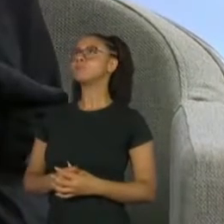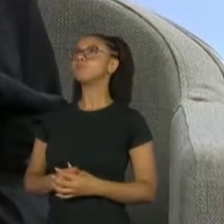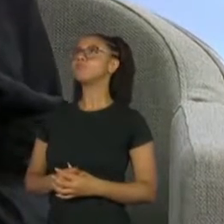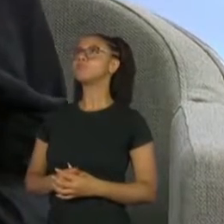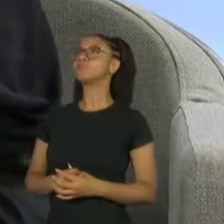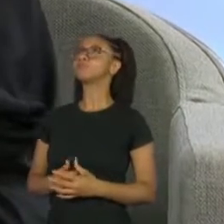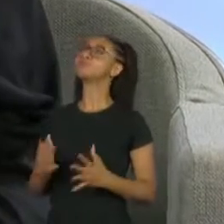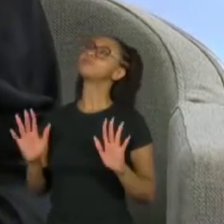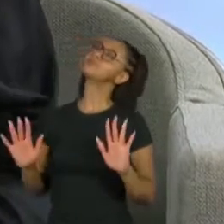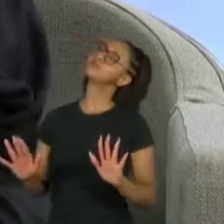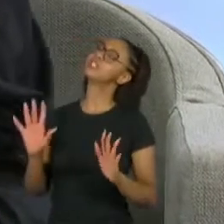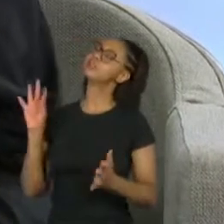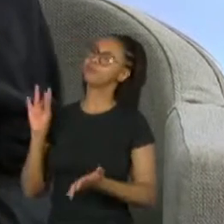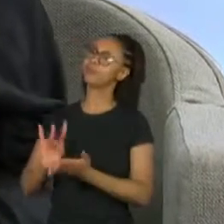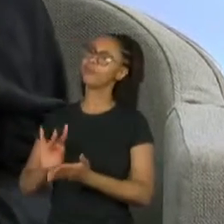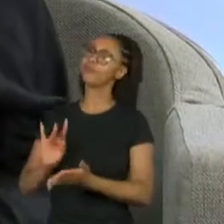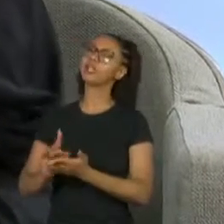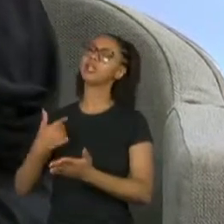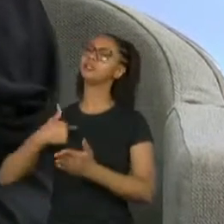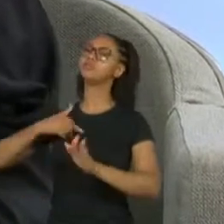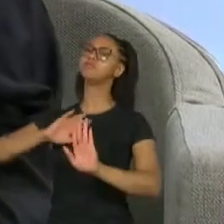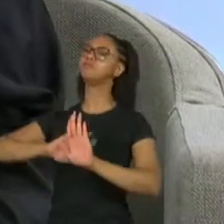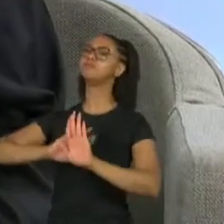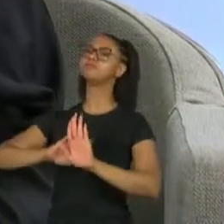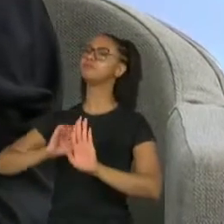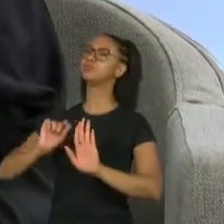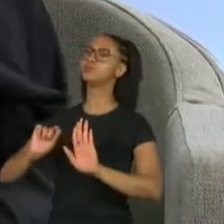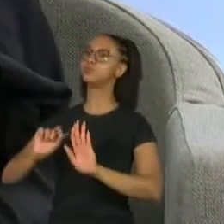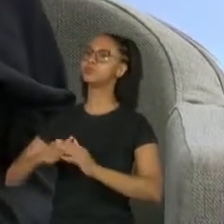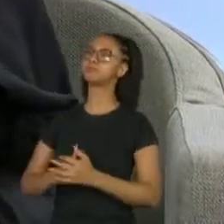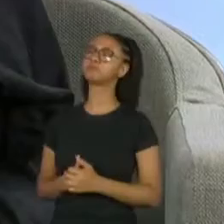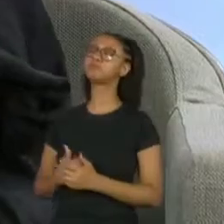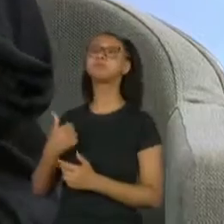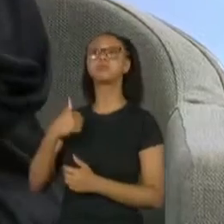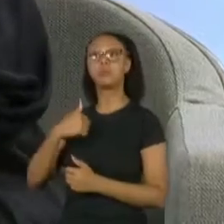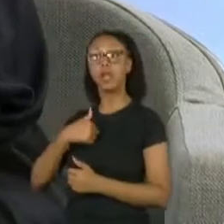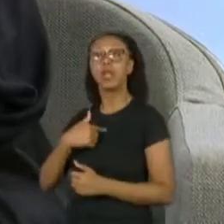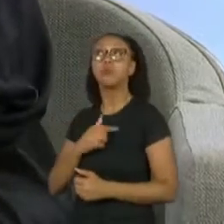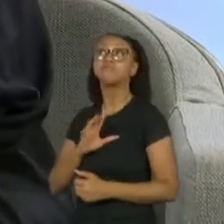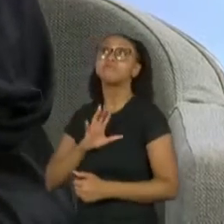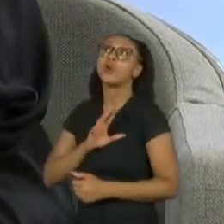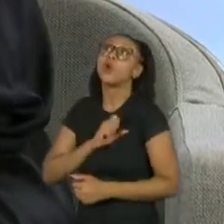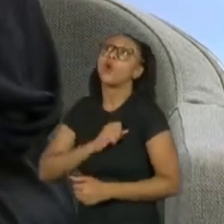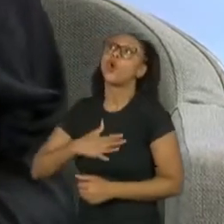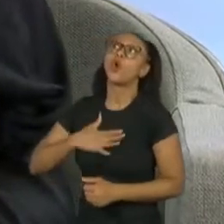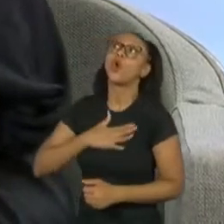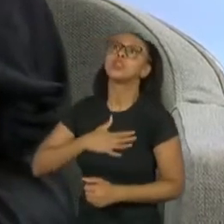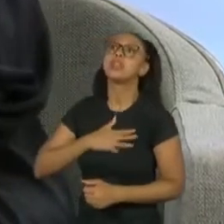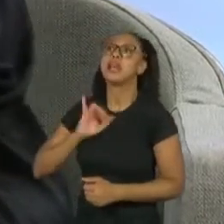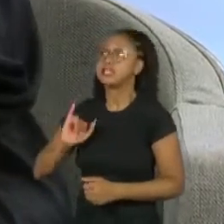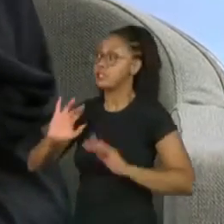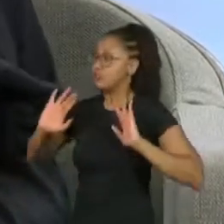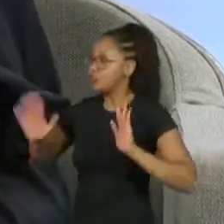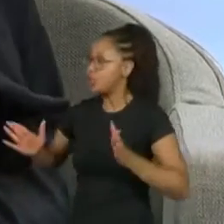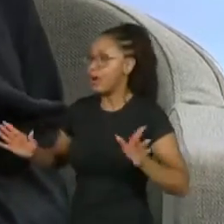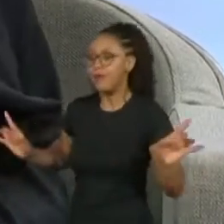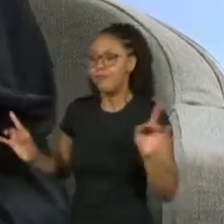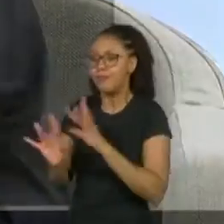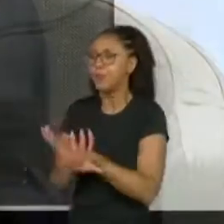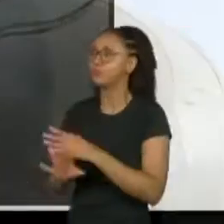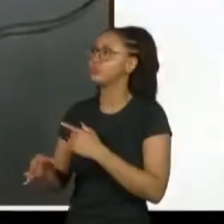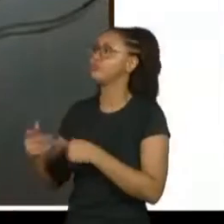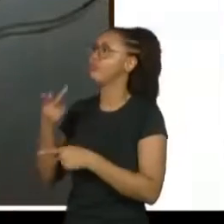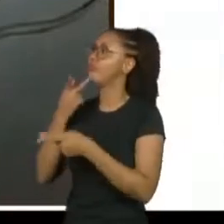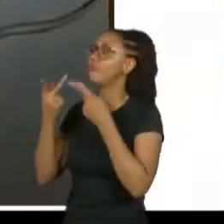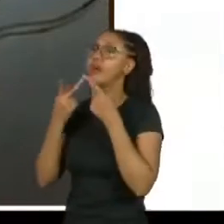Mas, na verdade, o que eu dizer é que eu gostaria que já estivéssemos vivendo esse momento, que a gente não precisasse